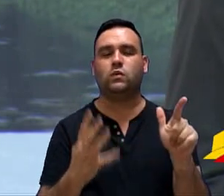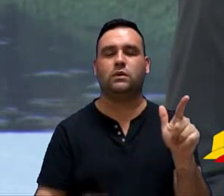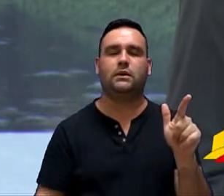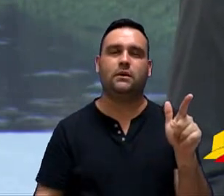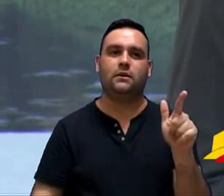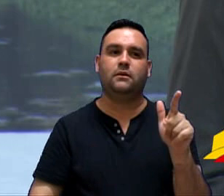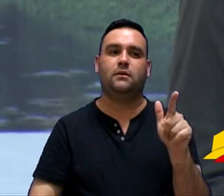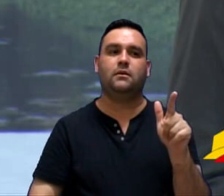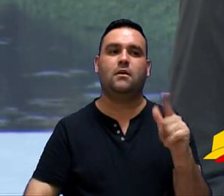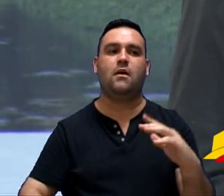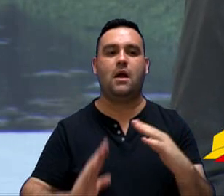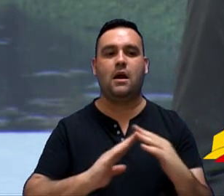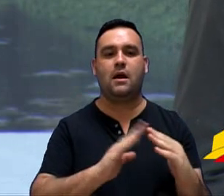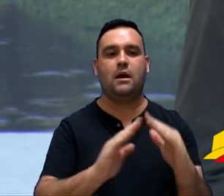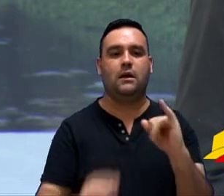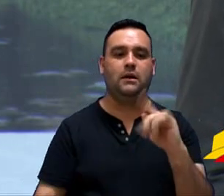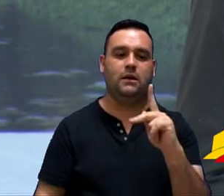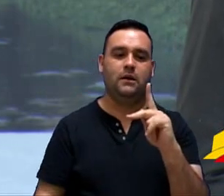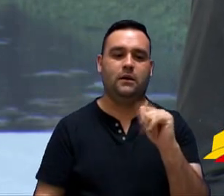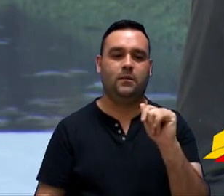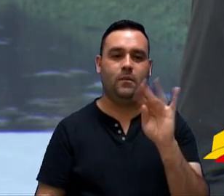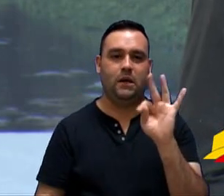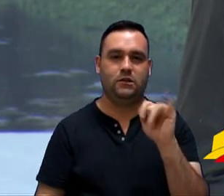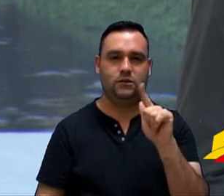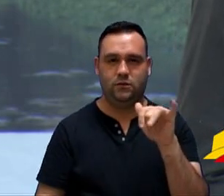Condomínio Residencial Ipatinga,